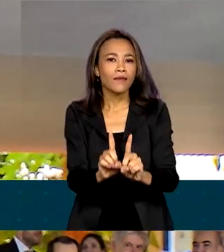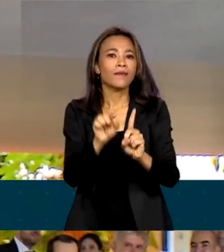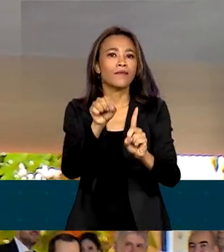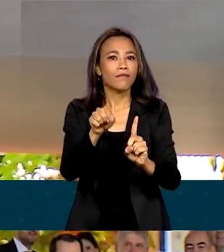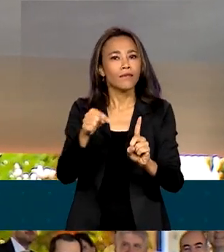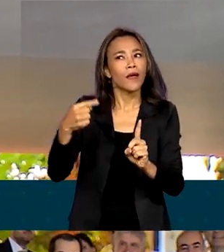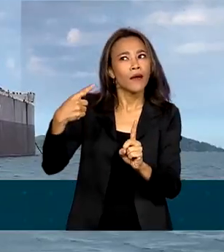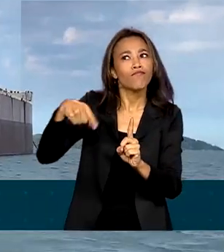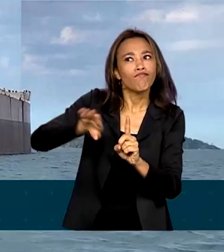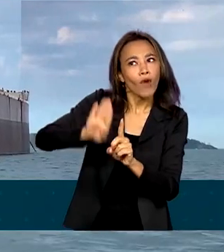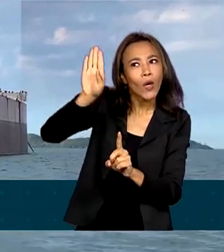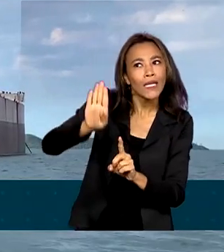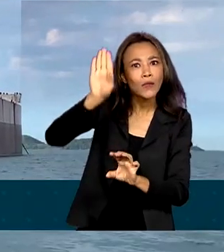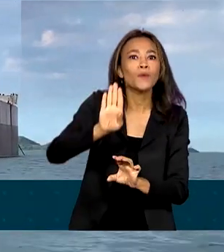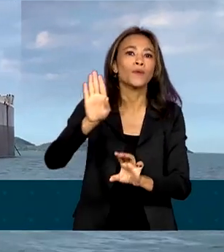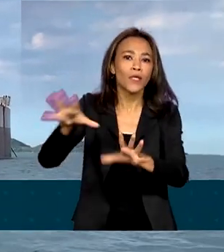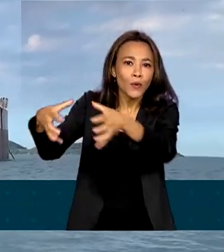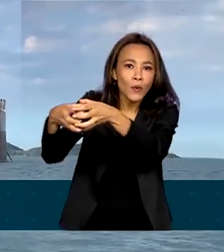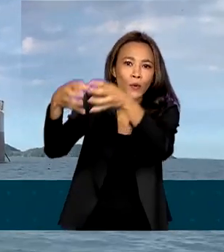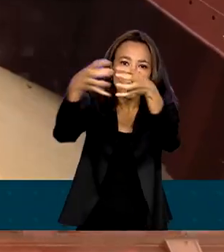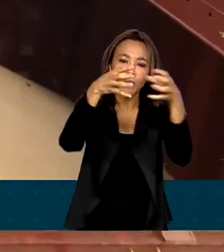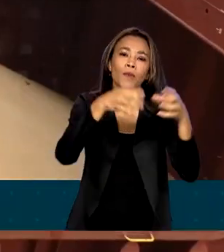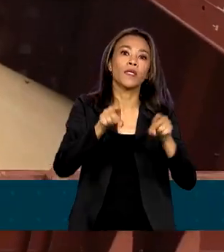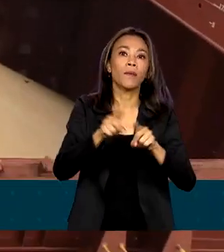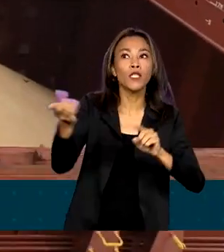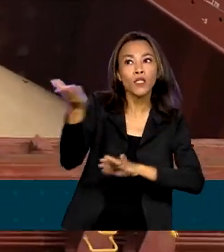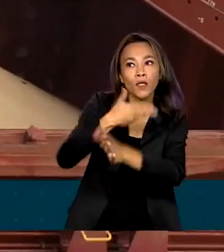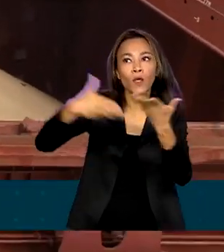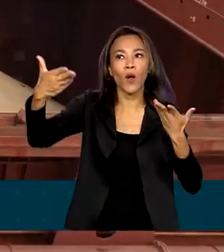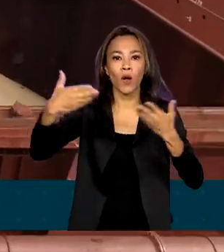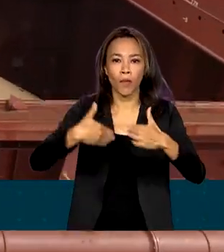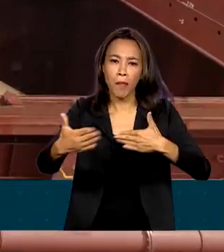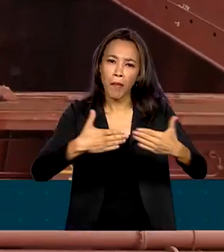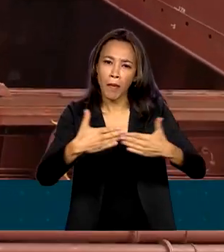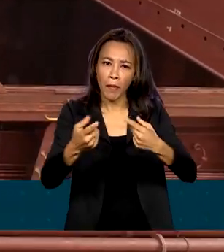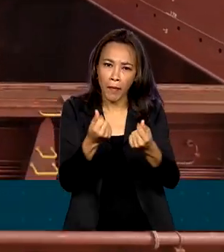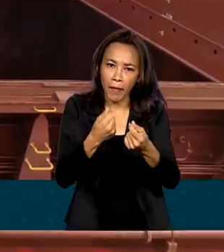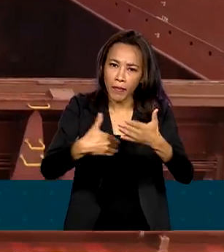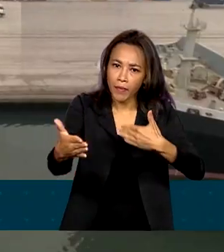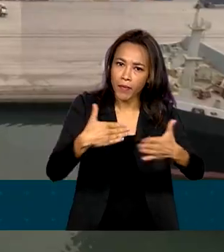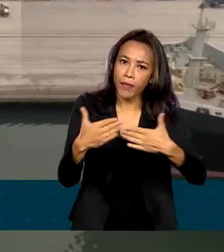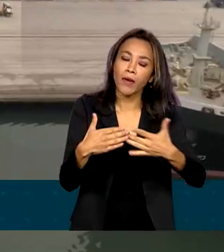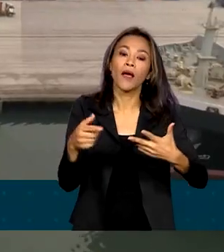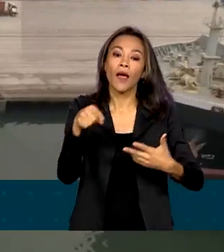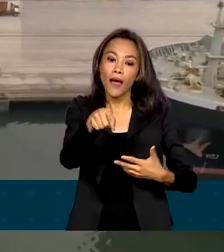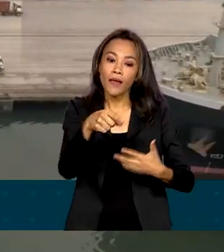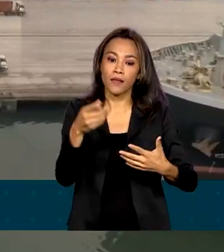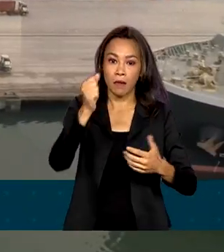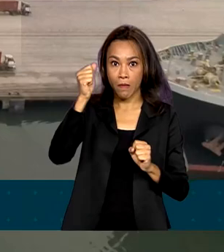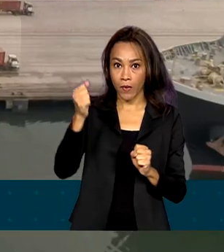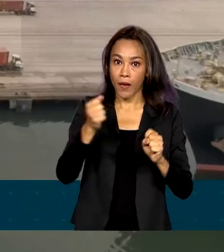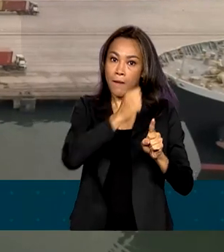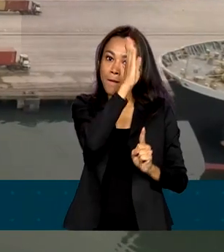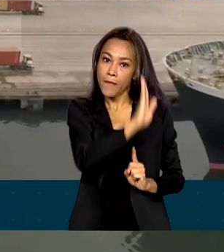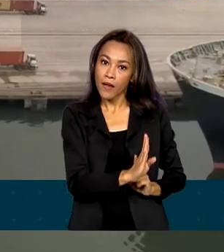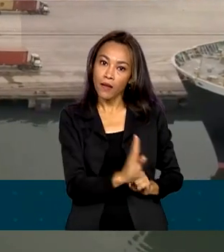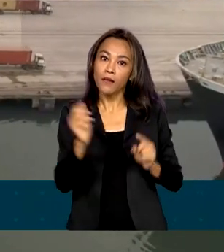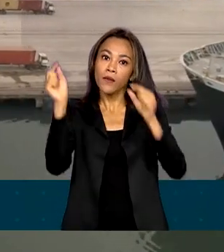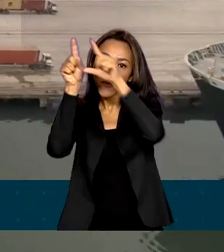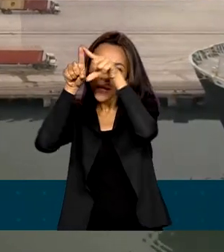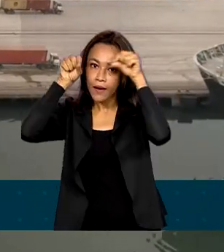multilaterais e por trocas comerciais robustas. As trocas comerciais entre Brasil e Grécia